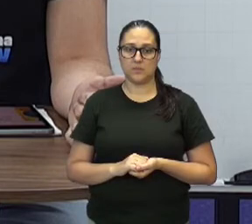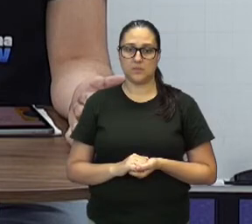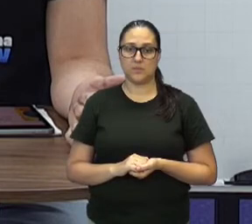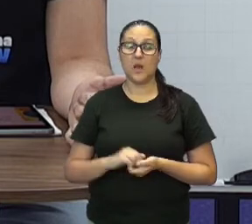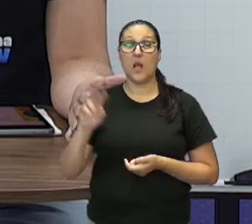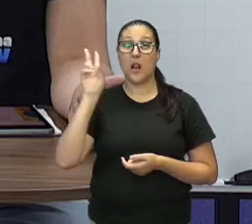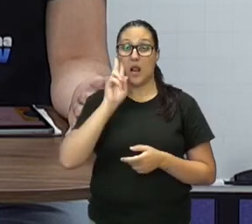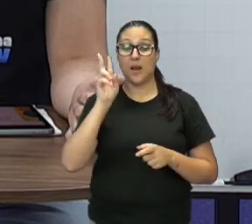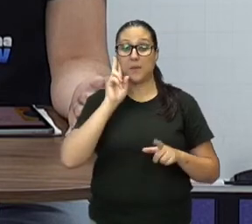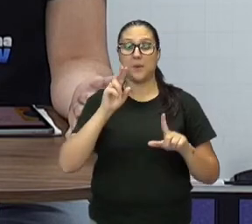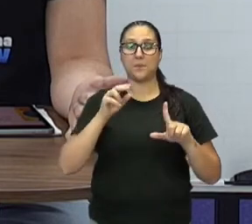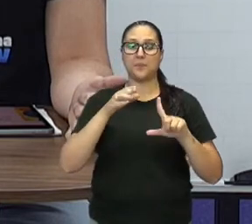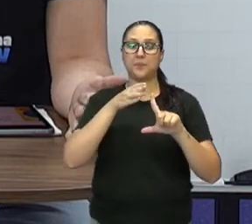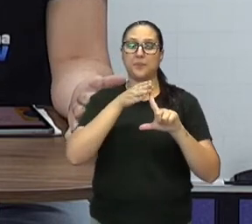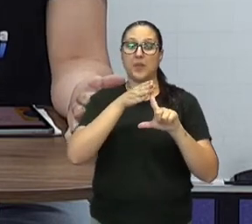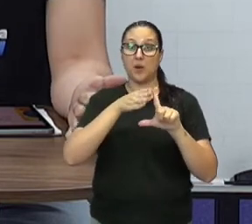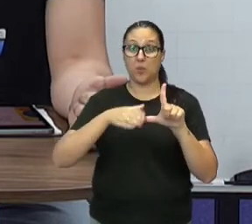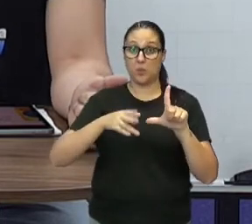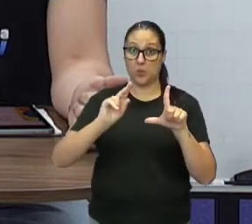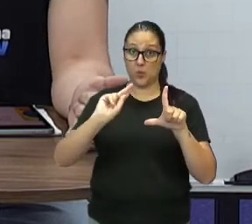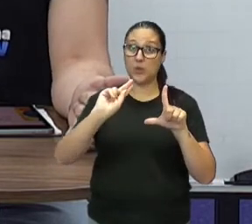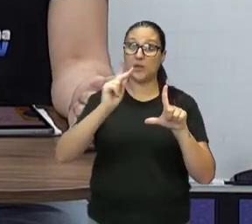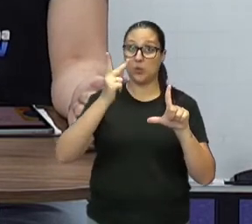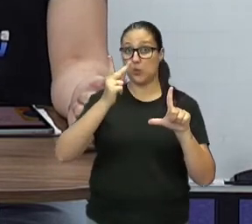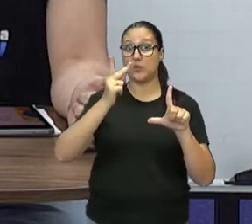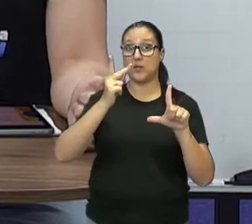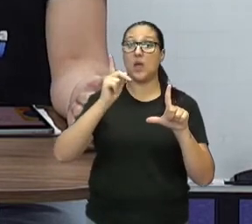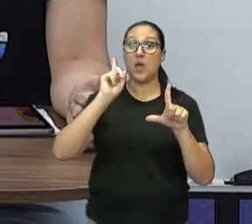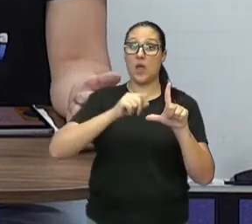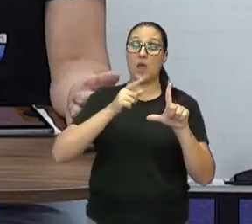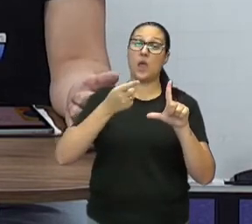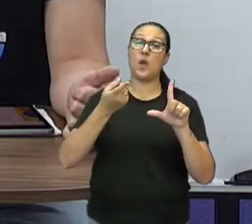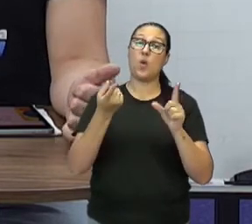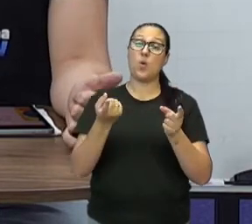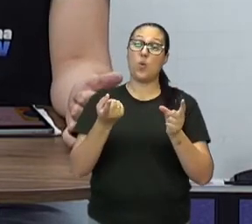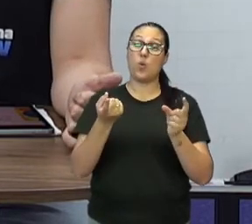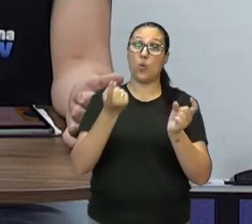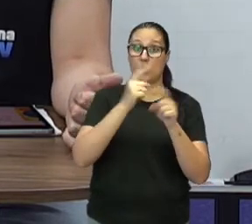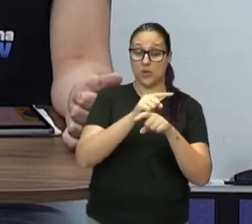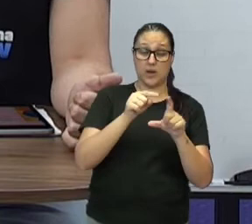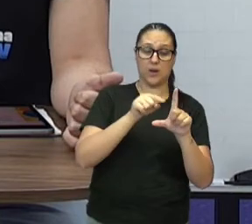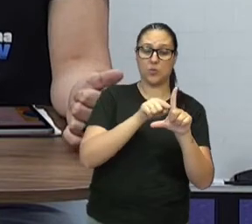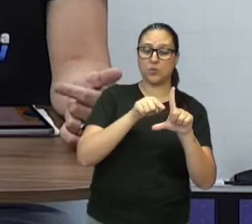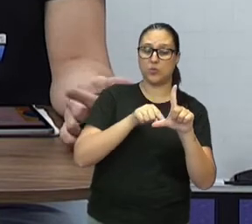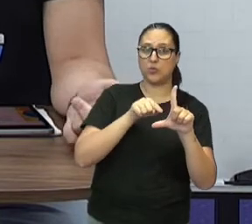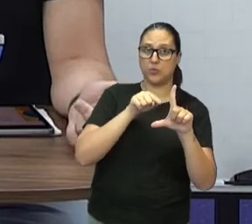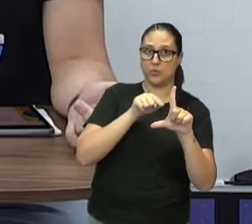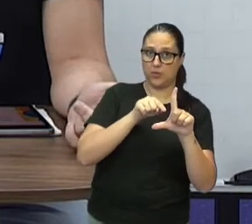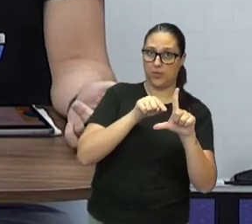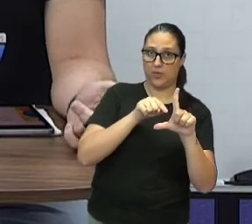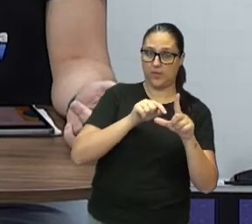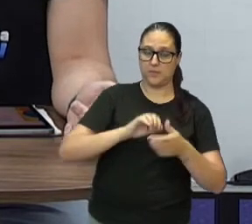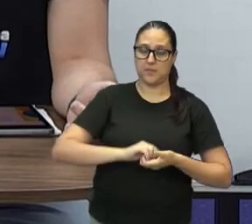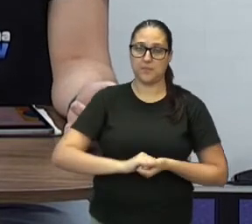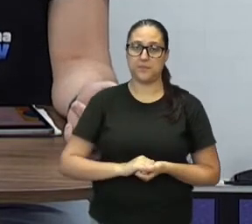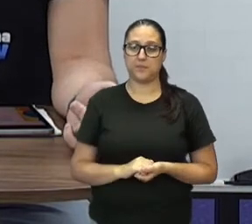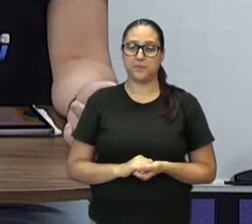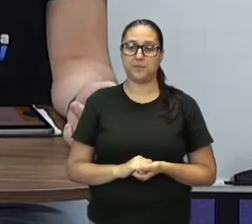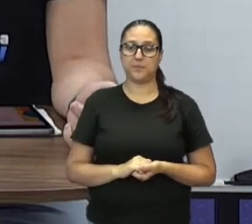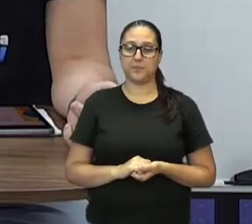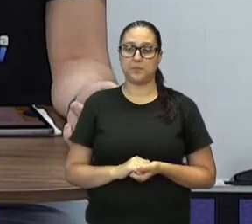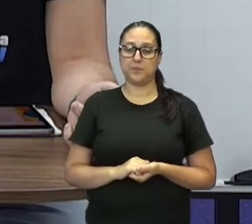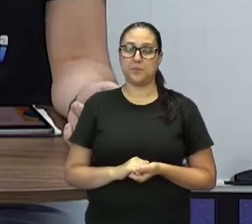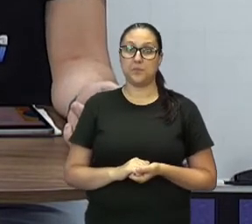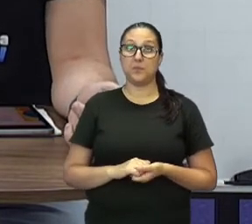hipotenusa, ó, ó, ela aponta para o... A hipotenusa não, né? O ângulo de 90 graus aponta para a hipotenusa. Então,